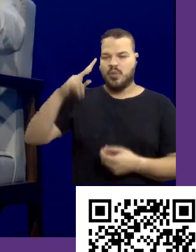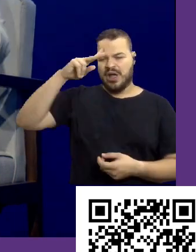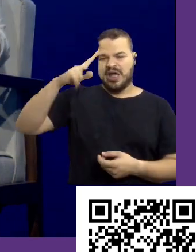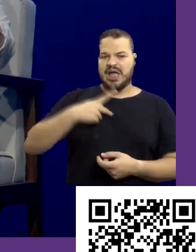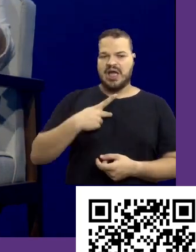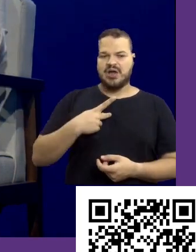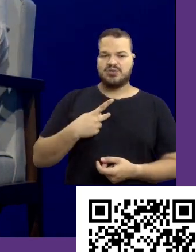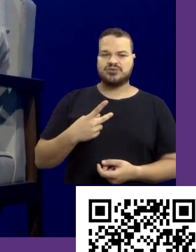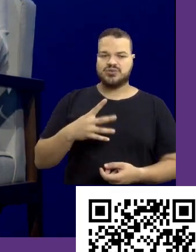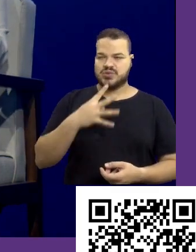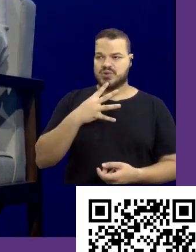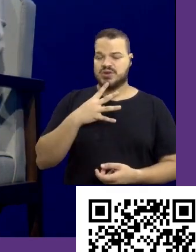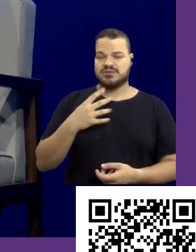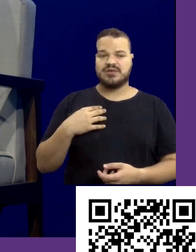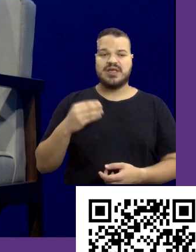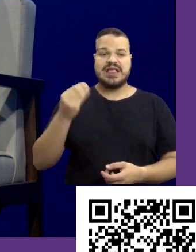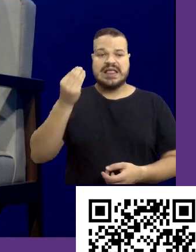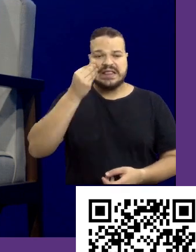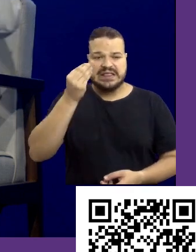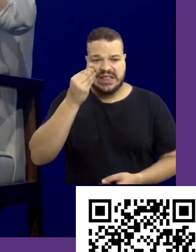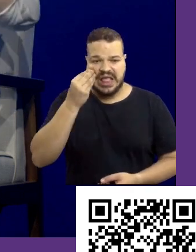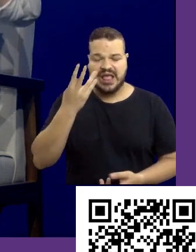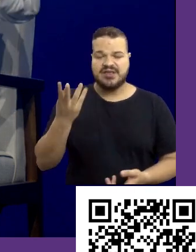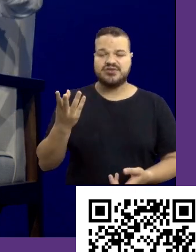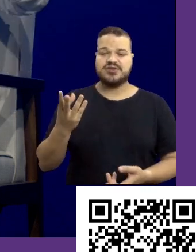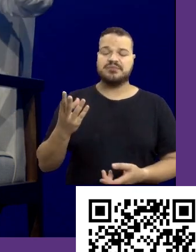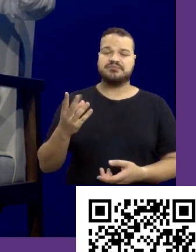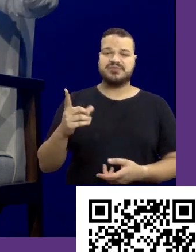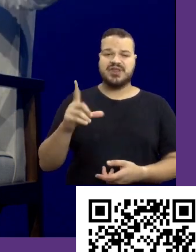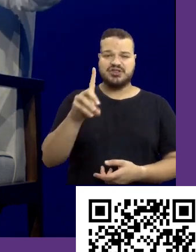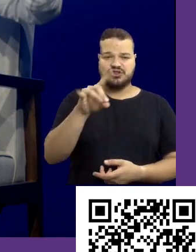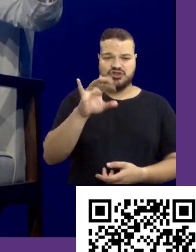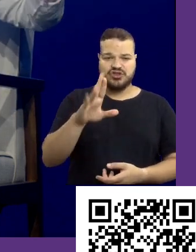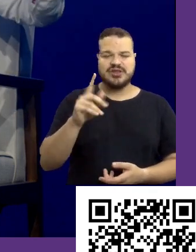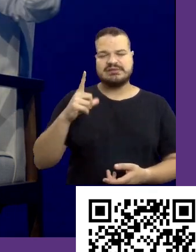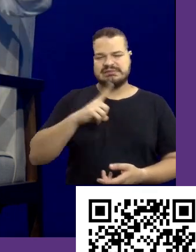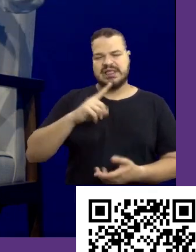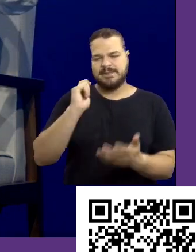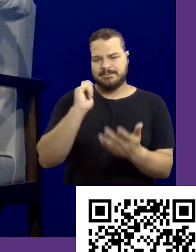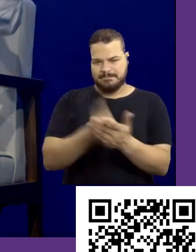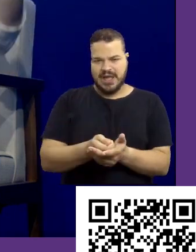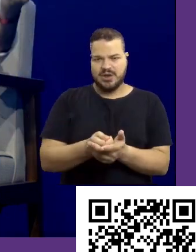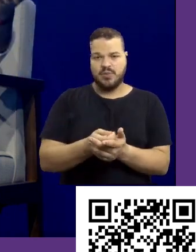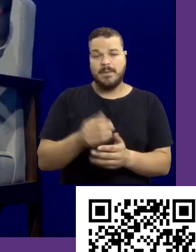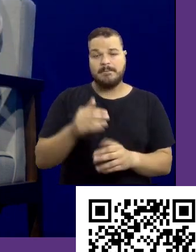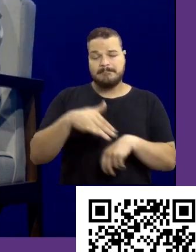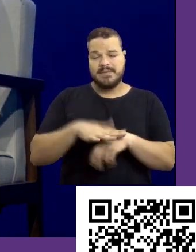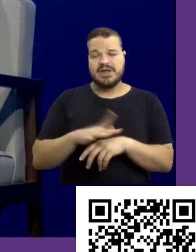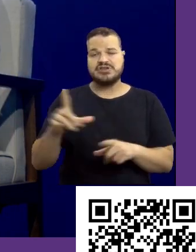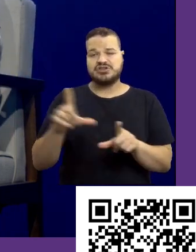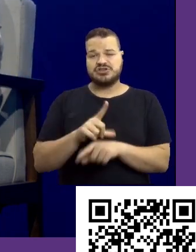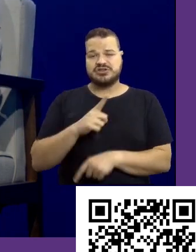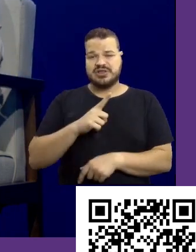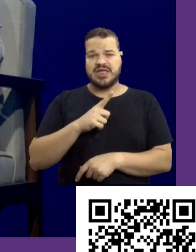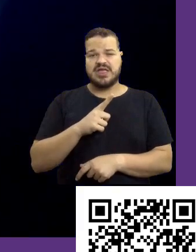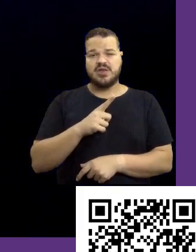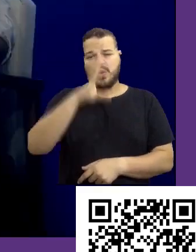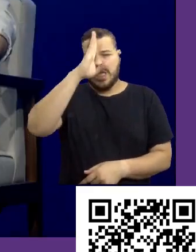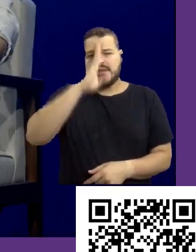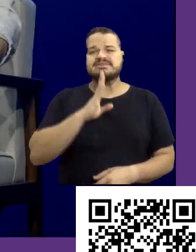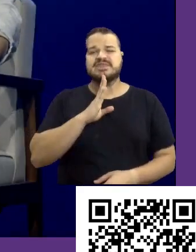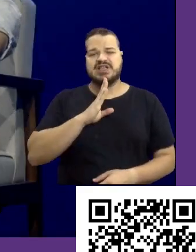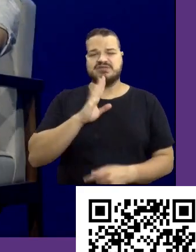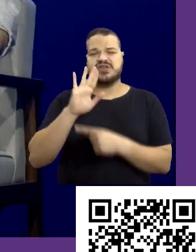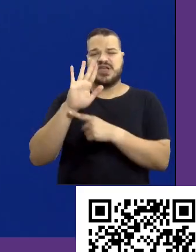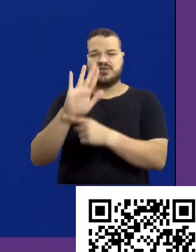Fazer esses testes é maravilhoso. Esse teste DISC, ele tem um que é pago, que é o mais completo, mas ele tem uma versão gratuita que ajuda